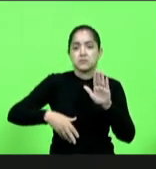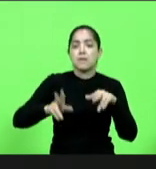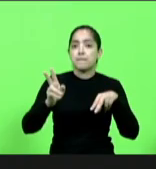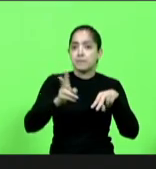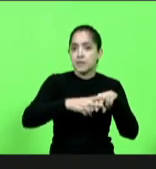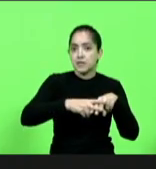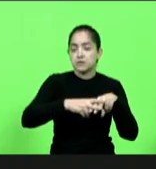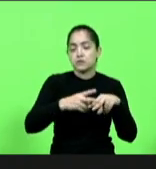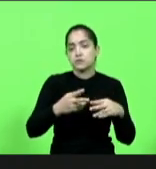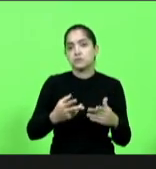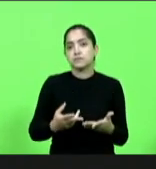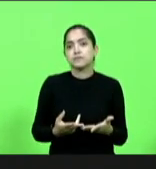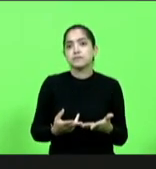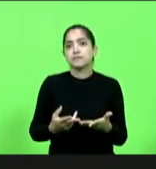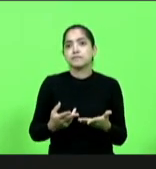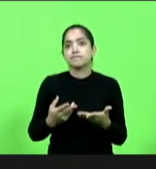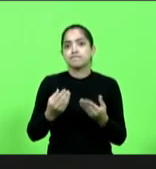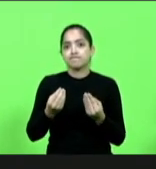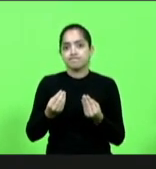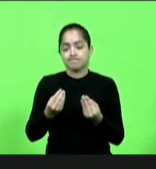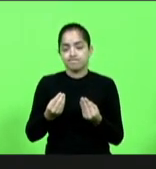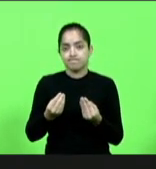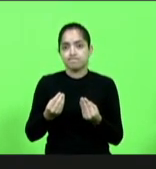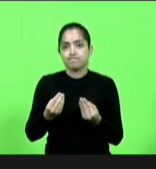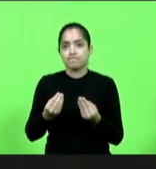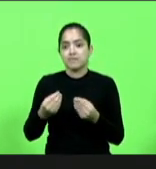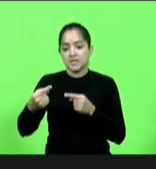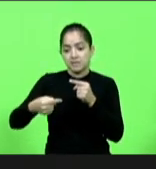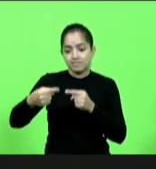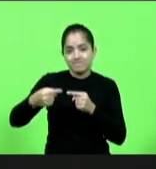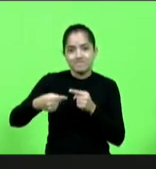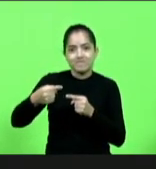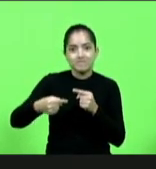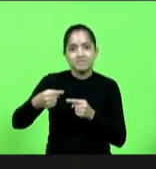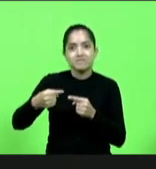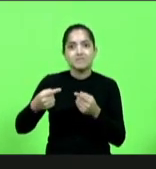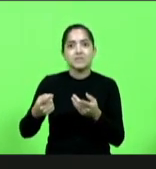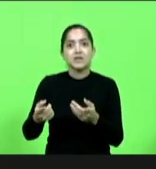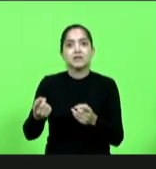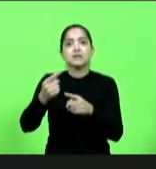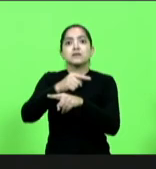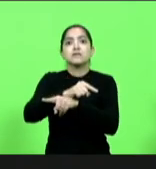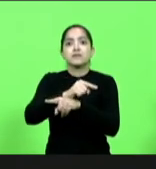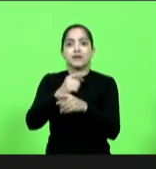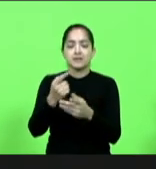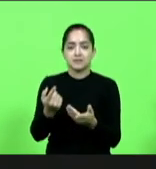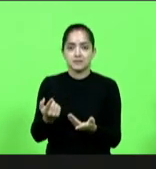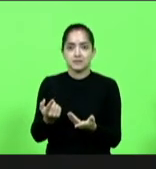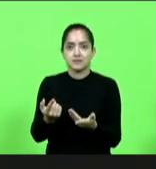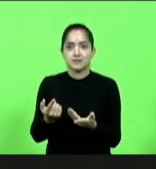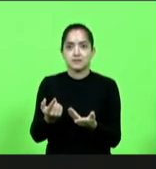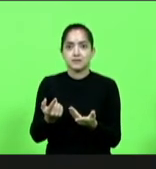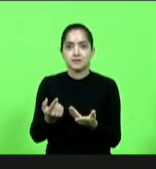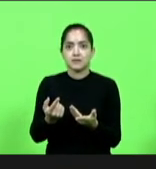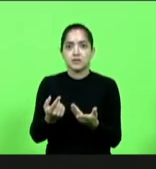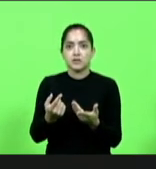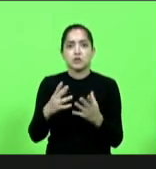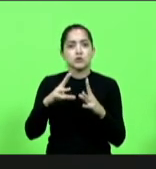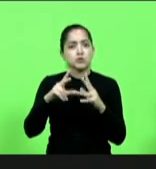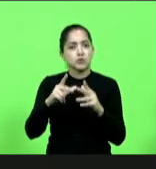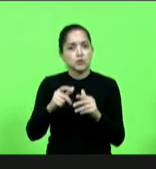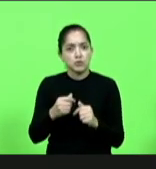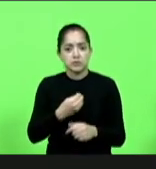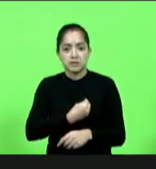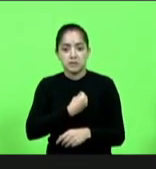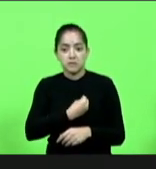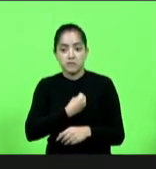é impressionante como se adotam políticas inversas no Brasil inversas no Brasil todo mundo quer viver num país de primeiro